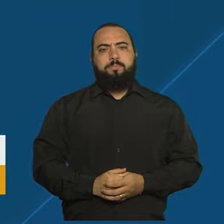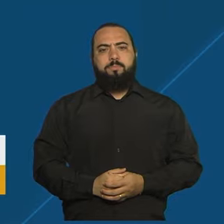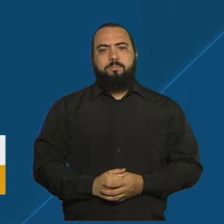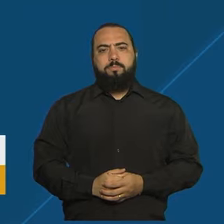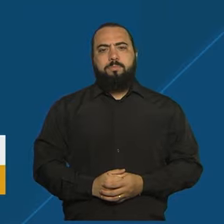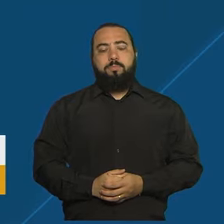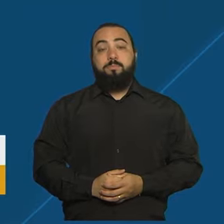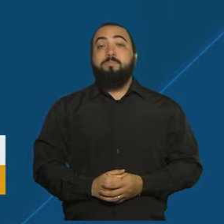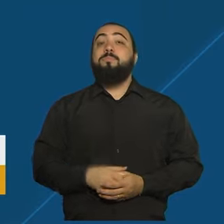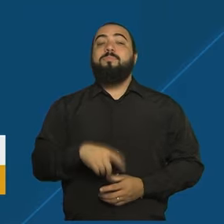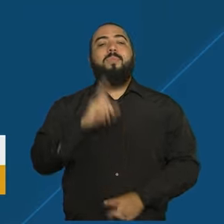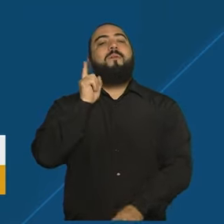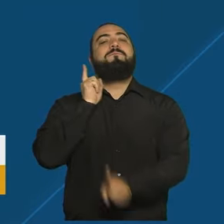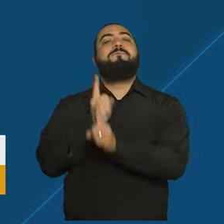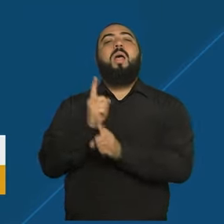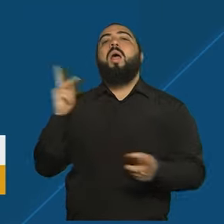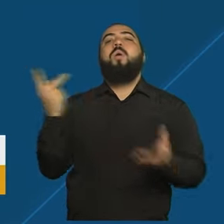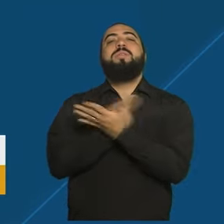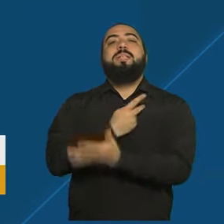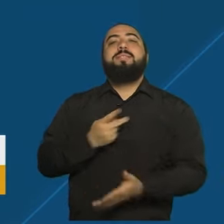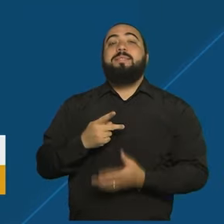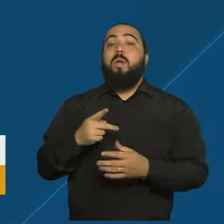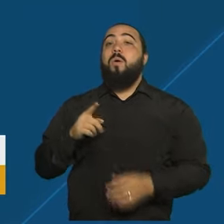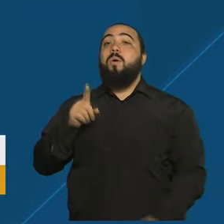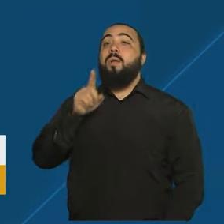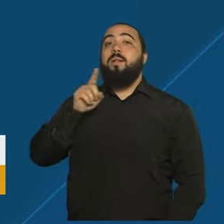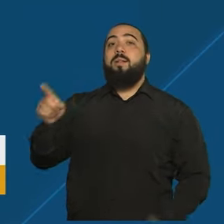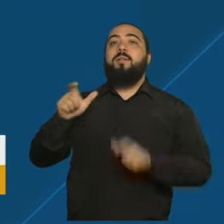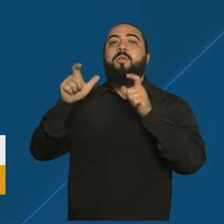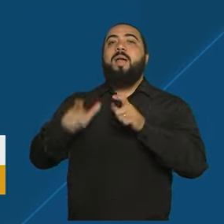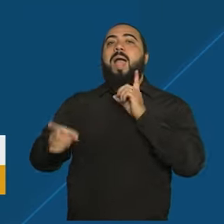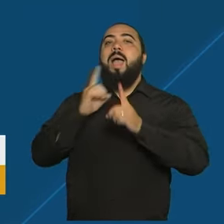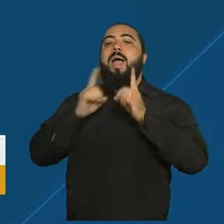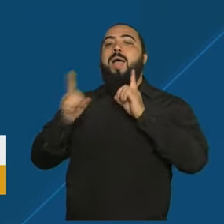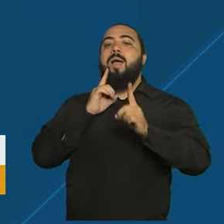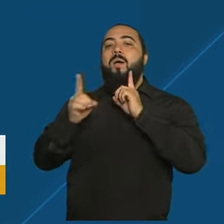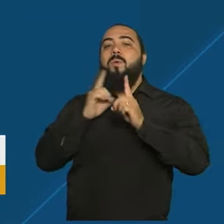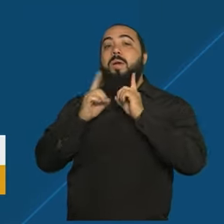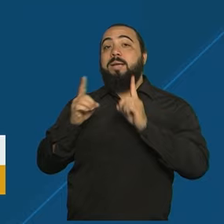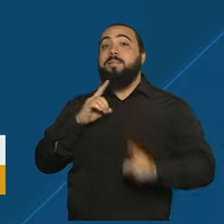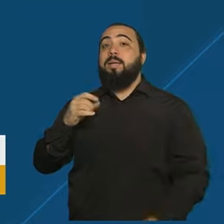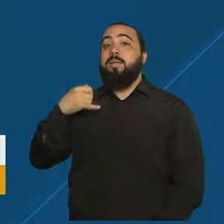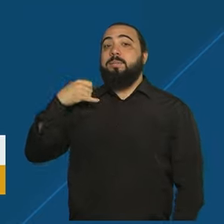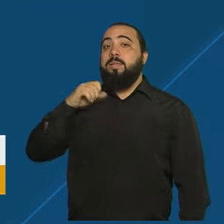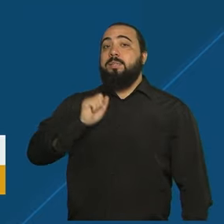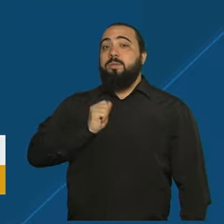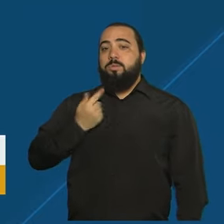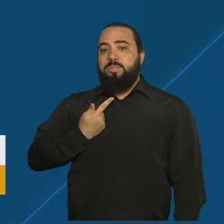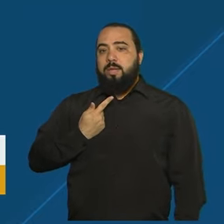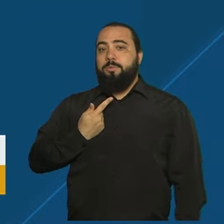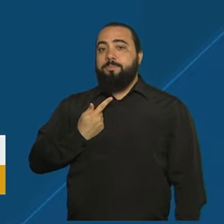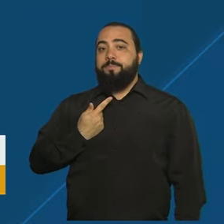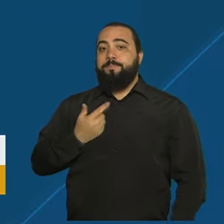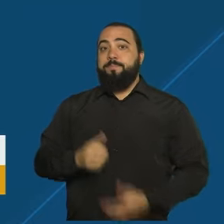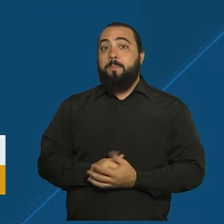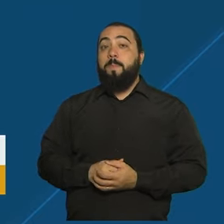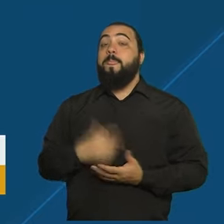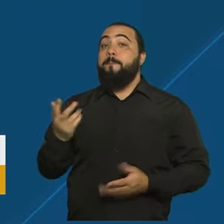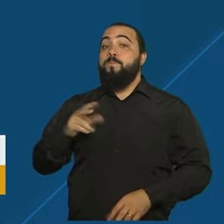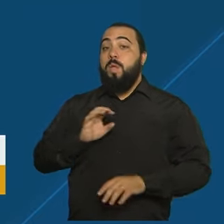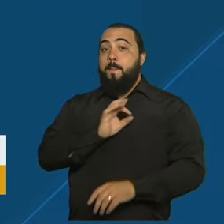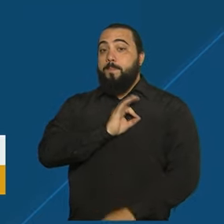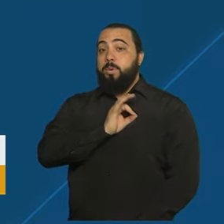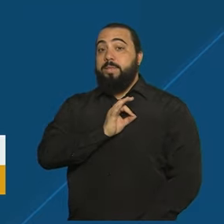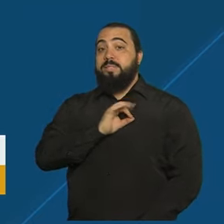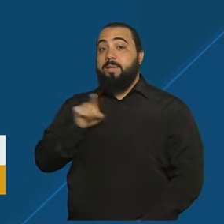O flagrante aconteceu em Alcântara, São Gonçalo, região metropolitana do Rio. De acordo com a polícia, o